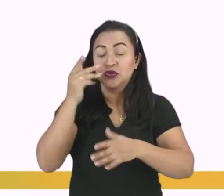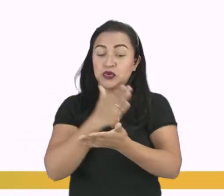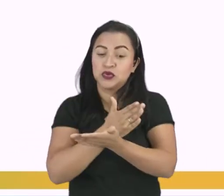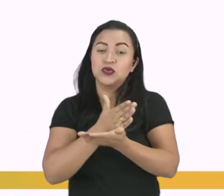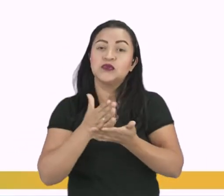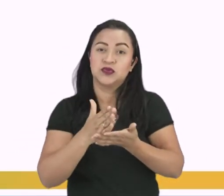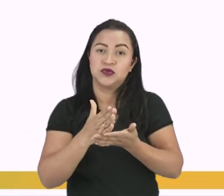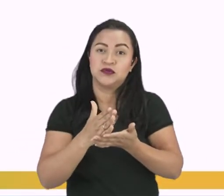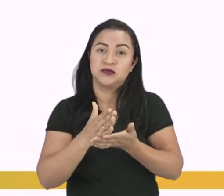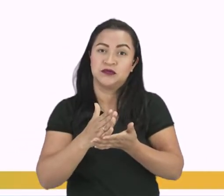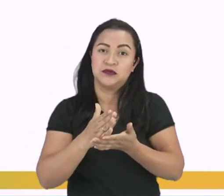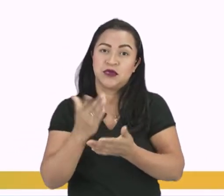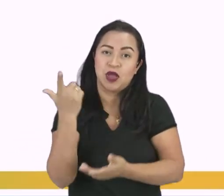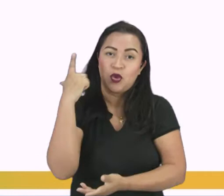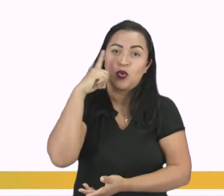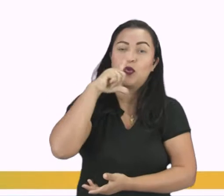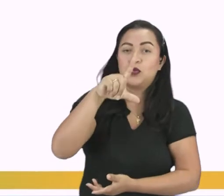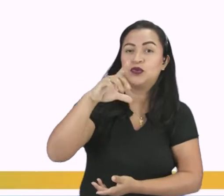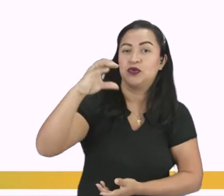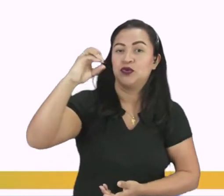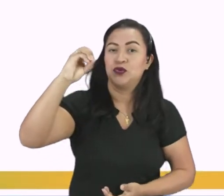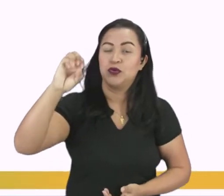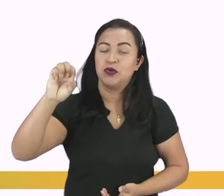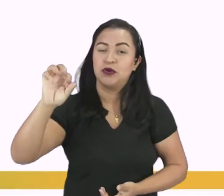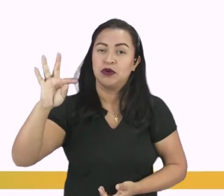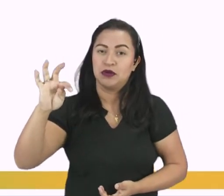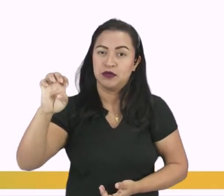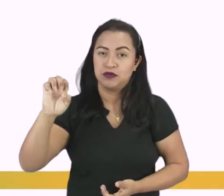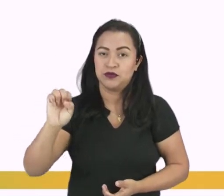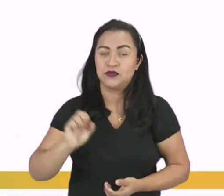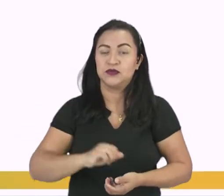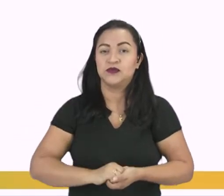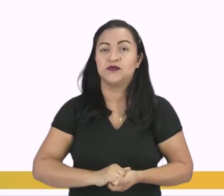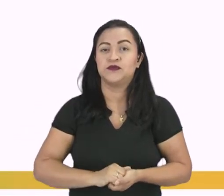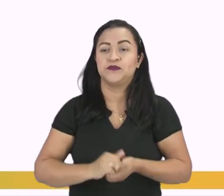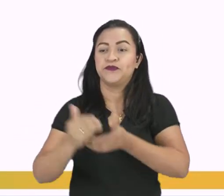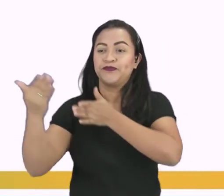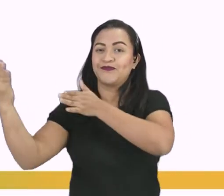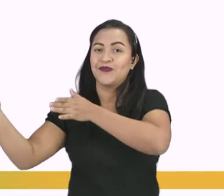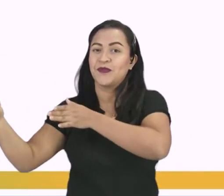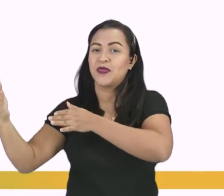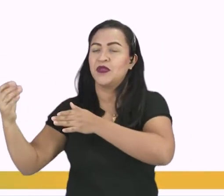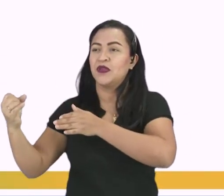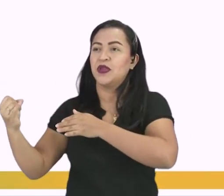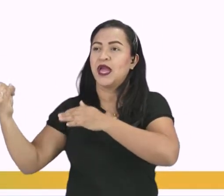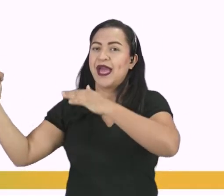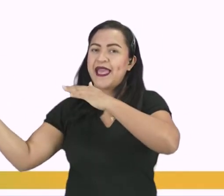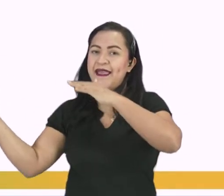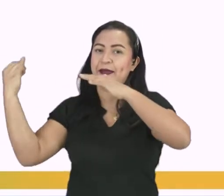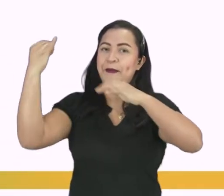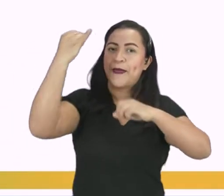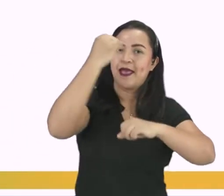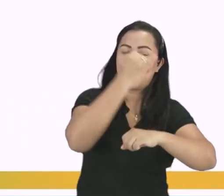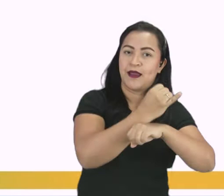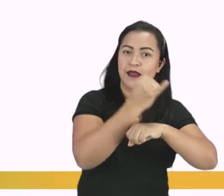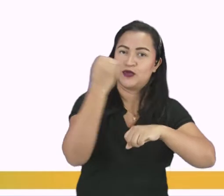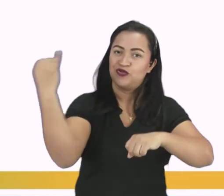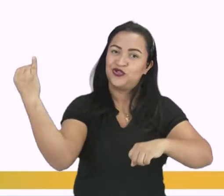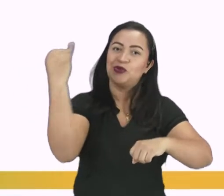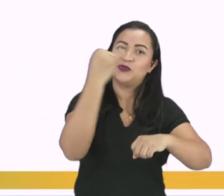seja, a conquista do Oeste. A chegada de imigrantes europeus contribuiu para isso.